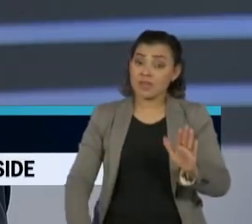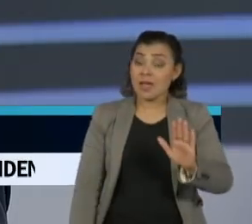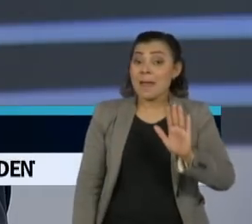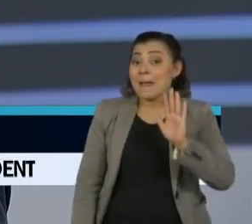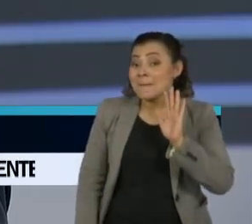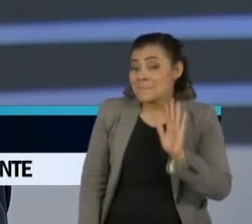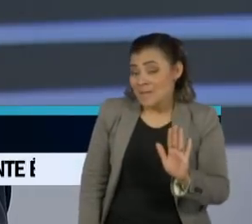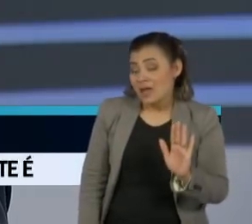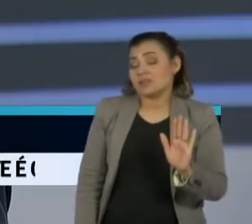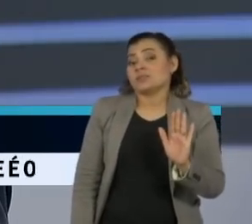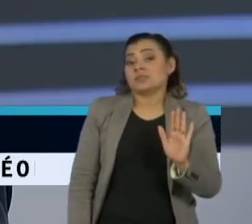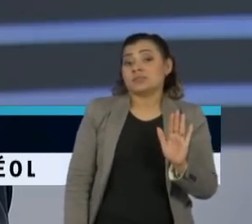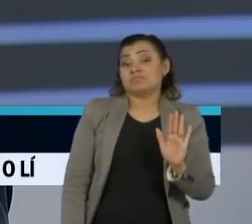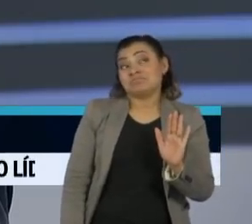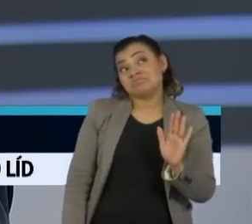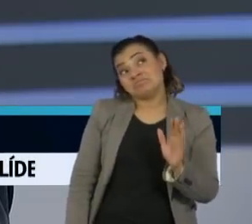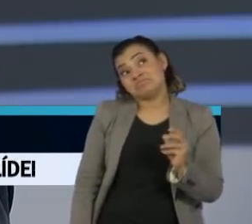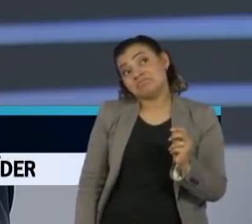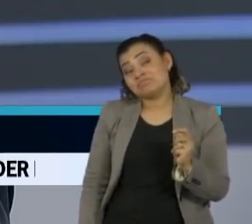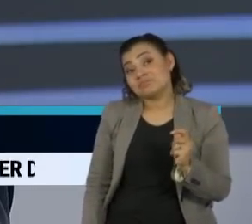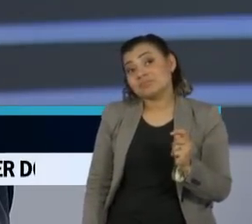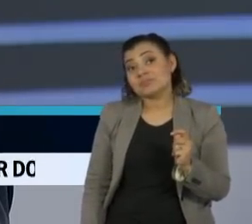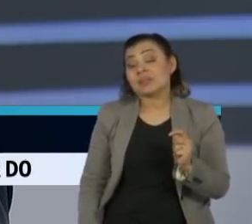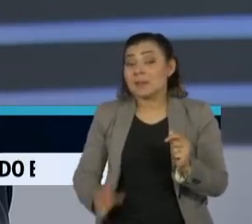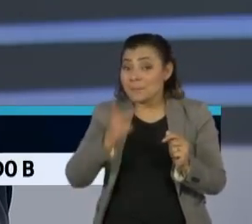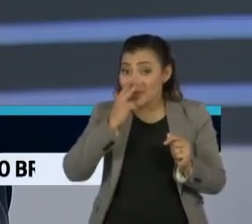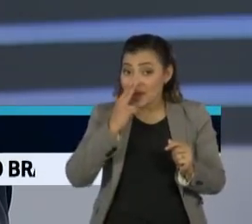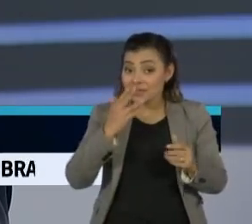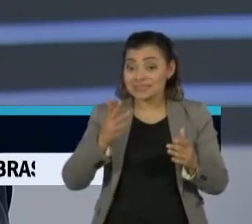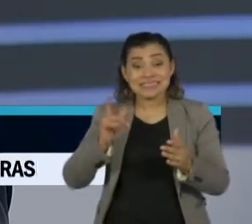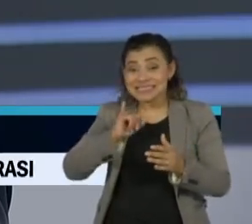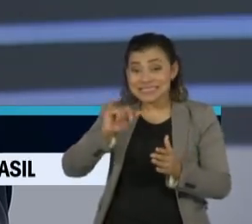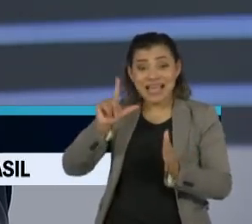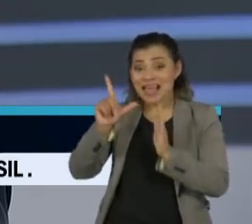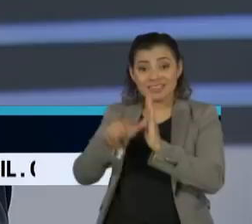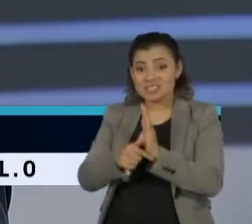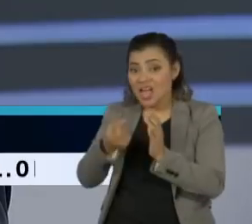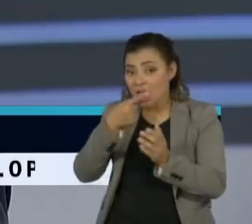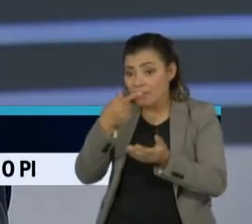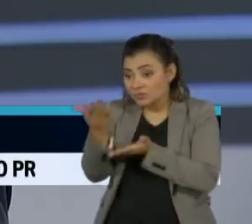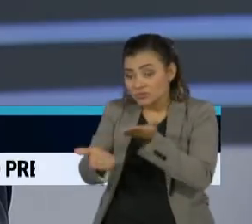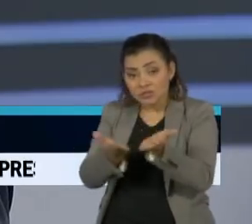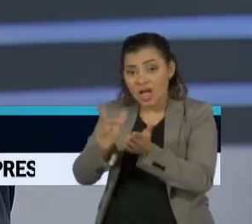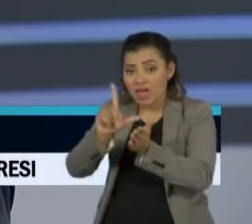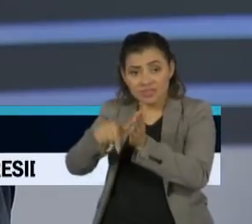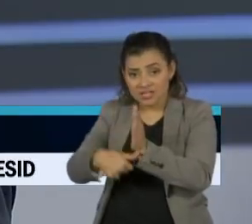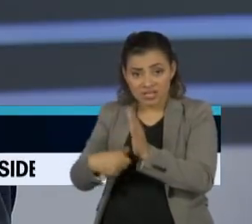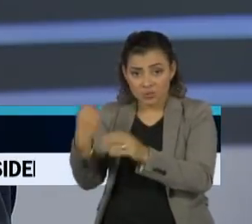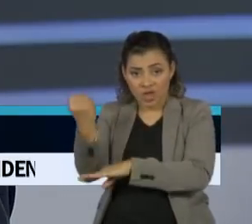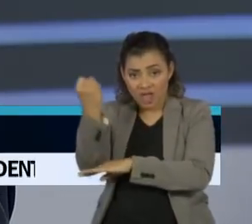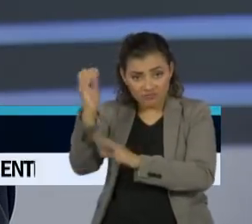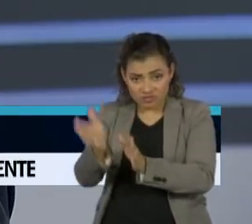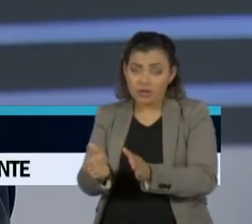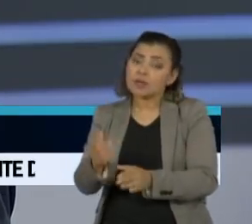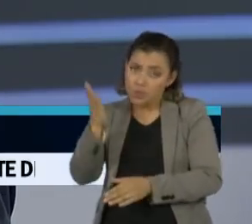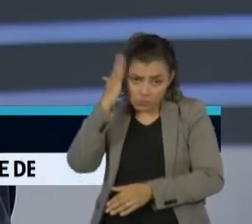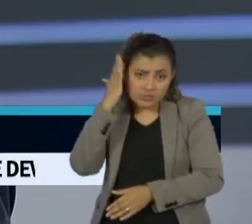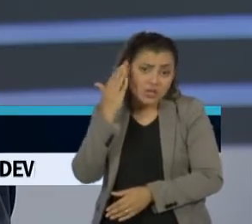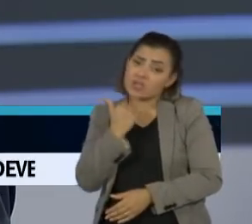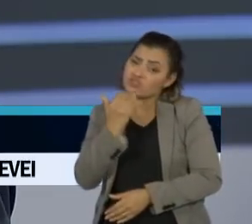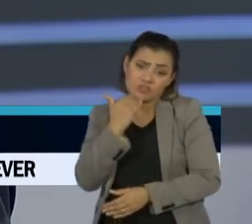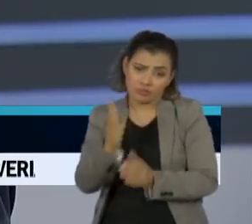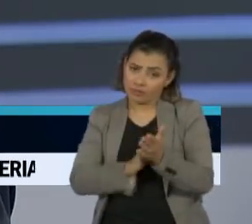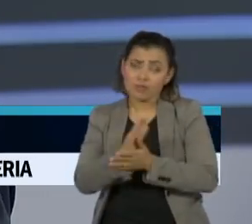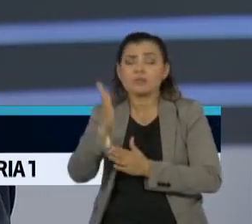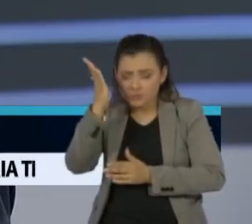Quando se diz que a administração tardia é inútil, de fato é, porque isso eu tenho certeza. Quando você vê